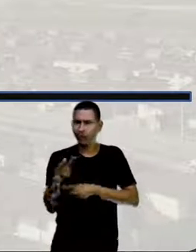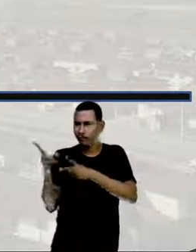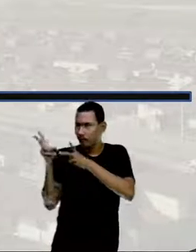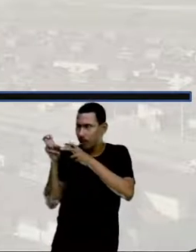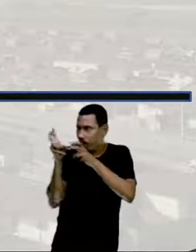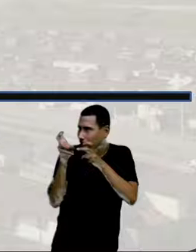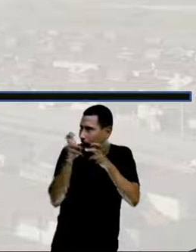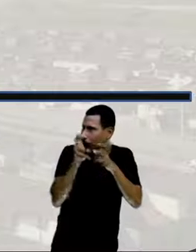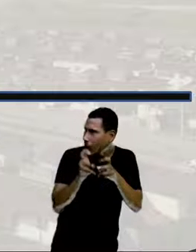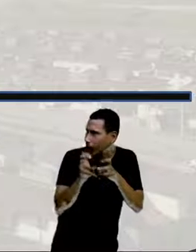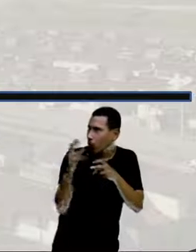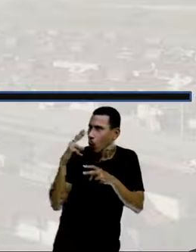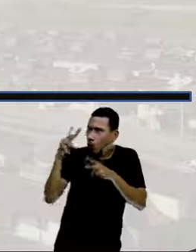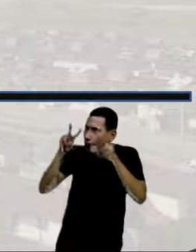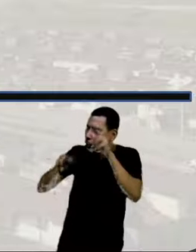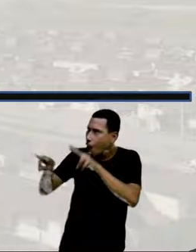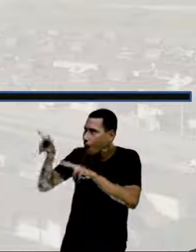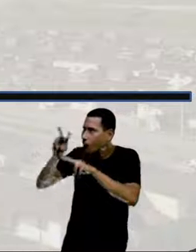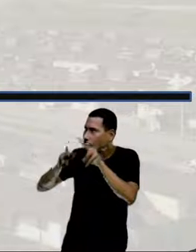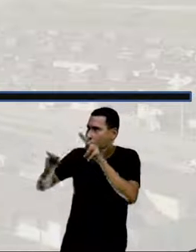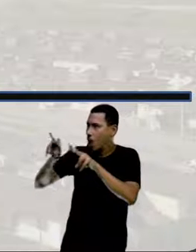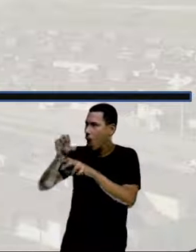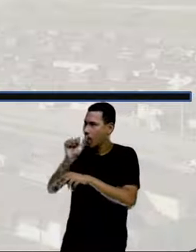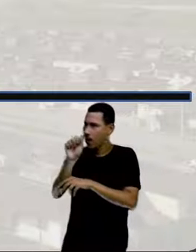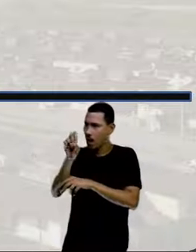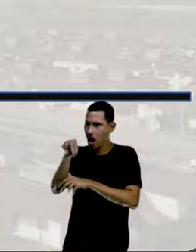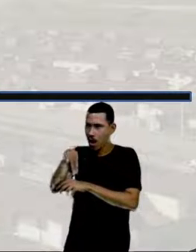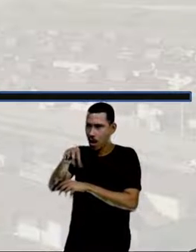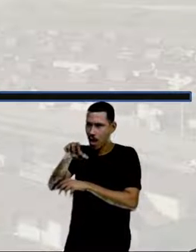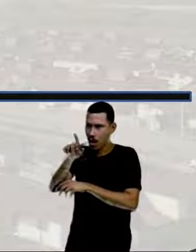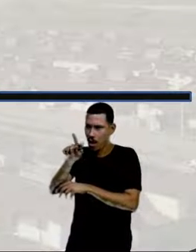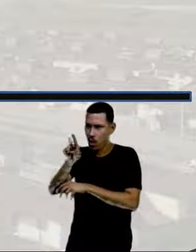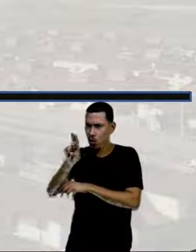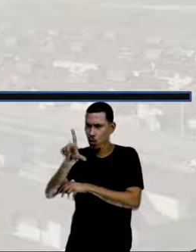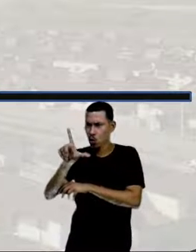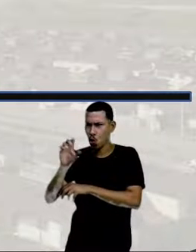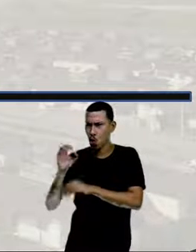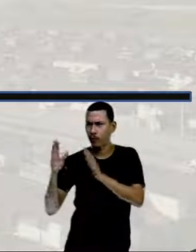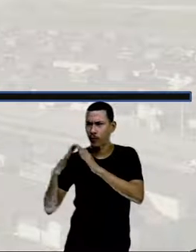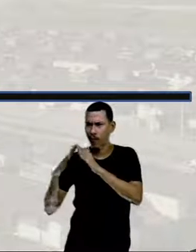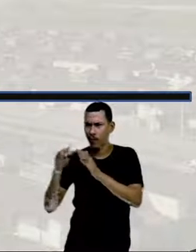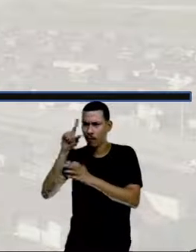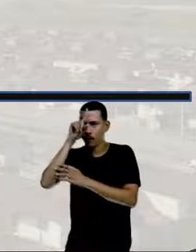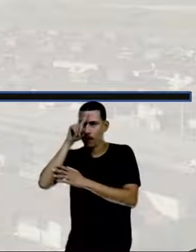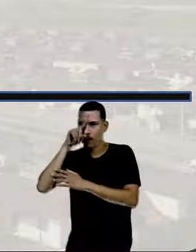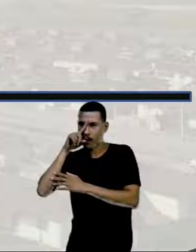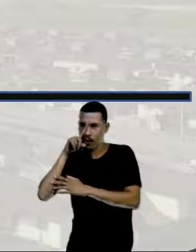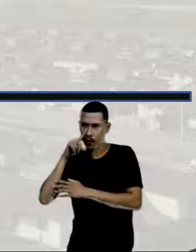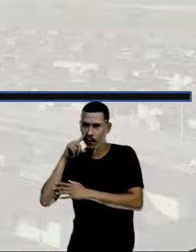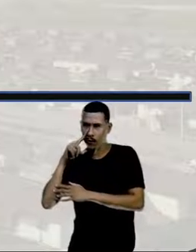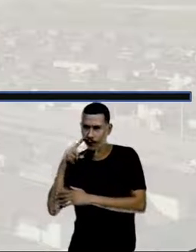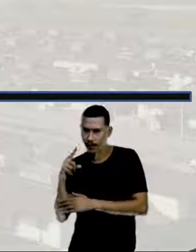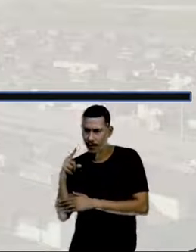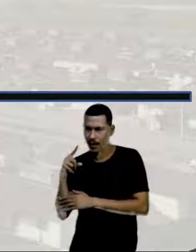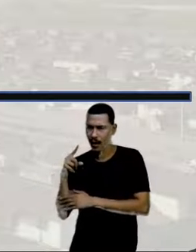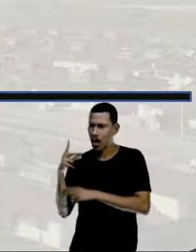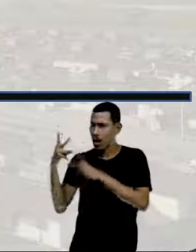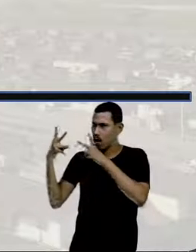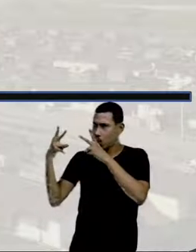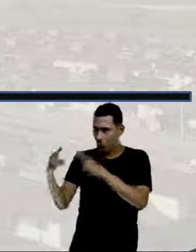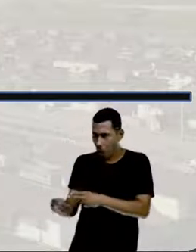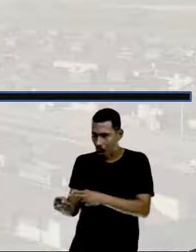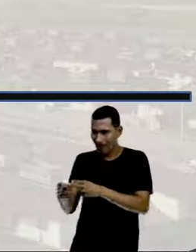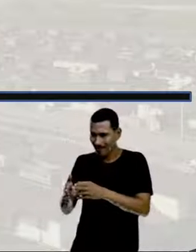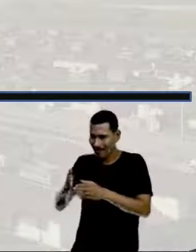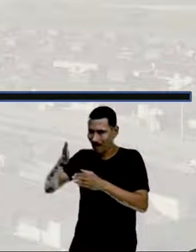aqui, esse ângulo daqui, essa casinha amarela, que é o ângulo amarelo aqui, ele está do mesmo